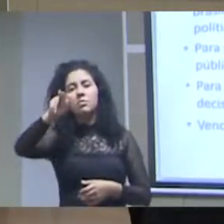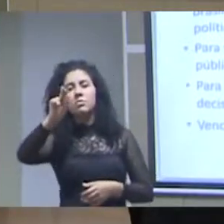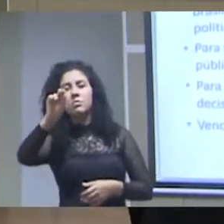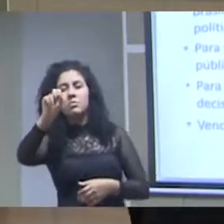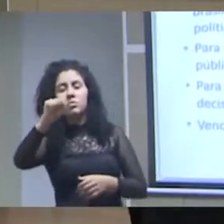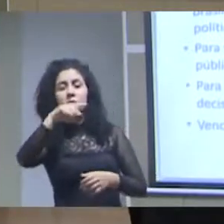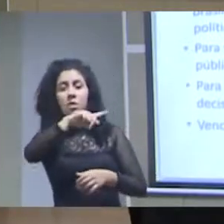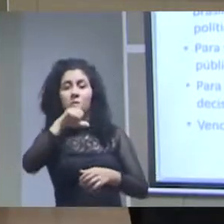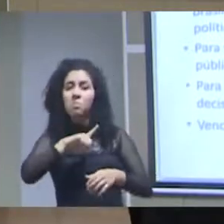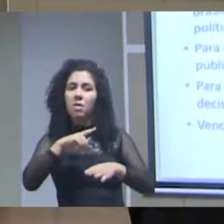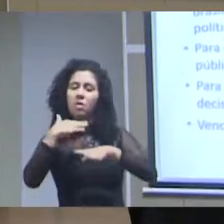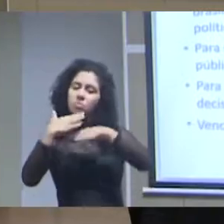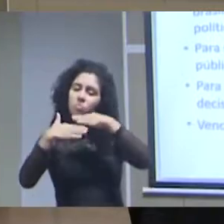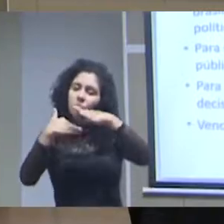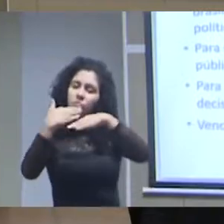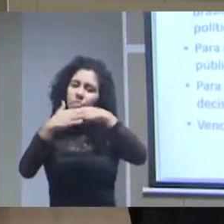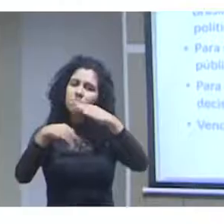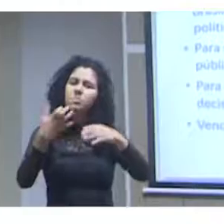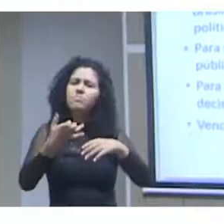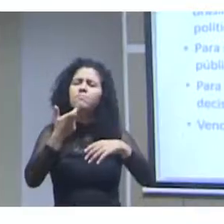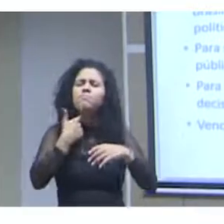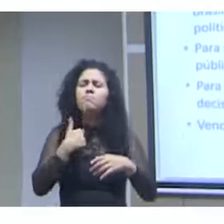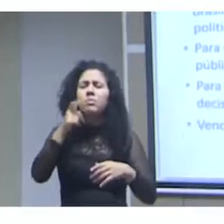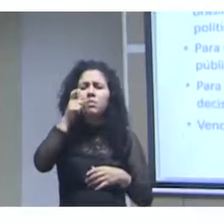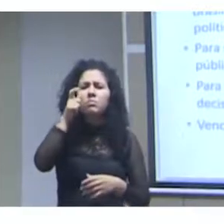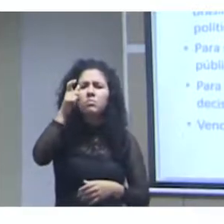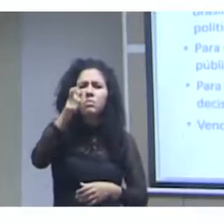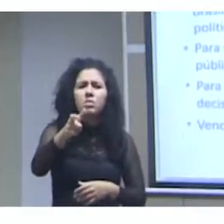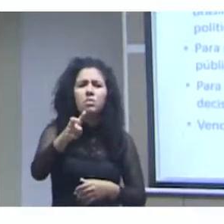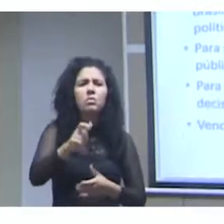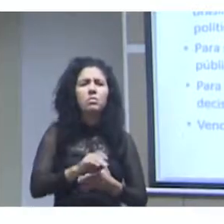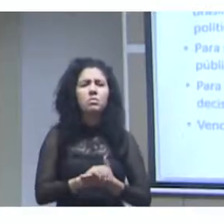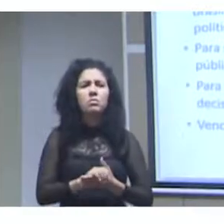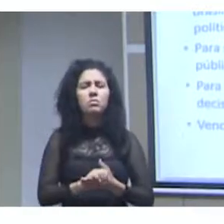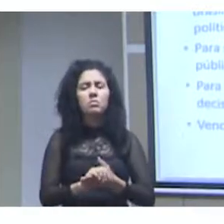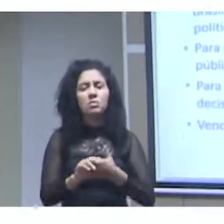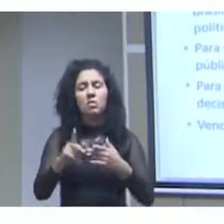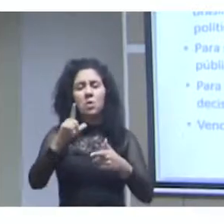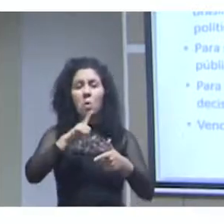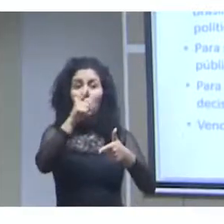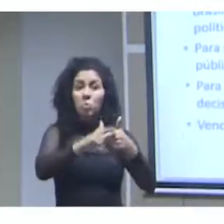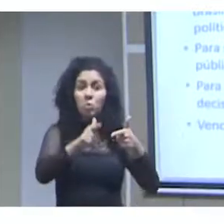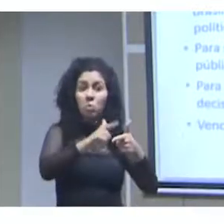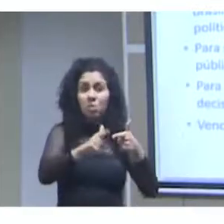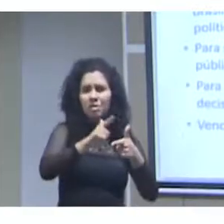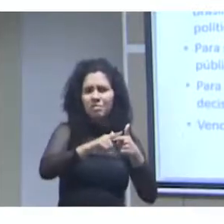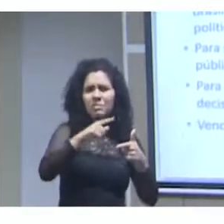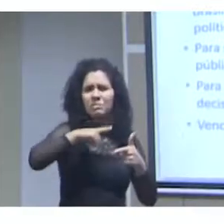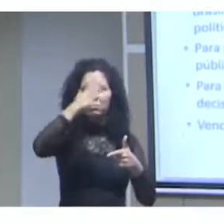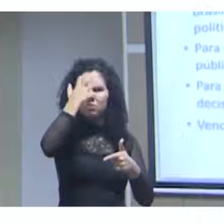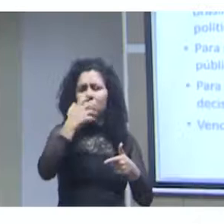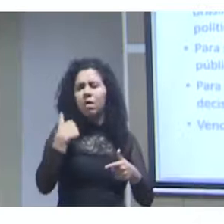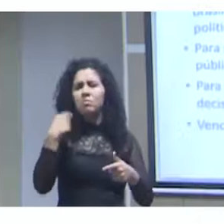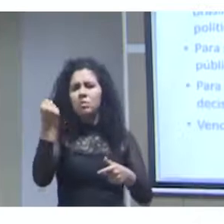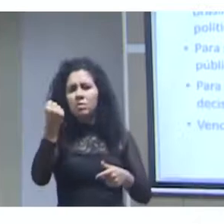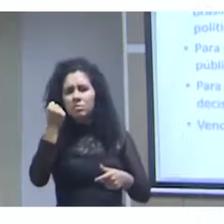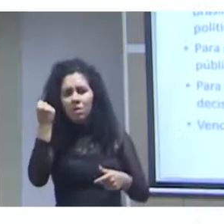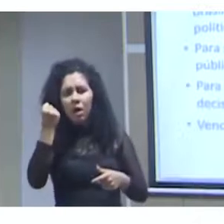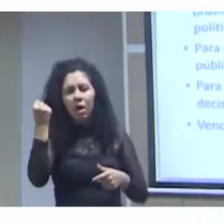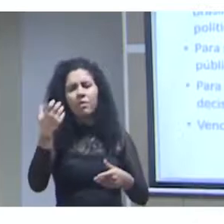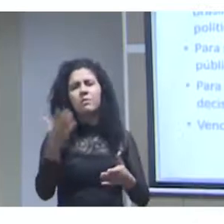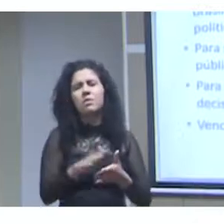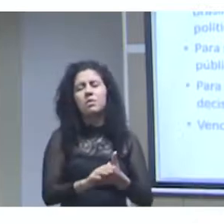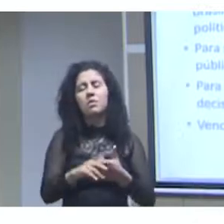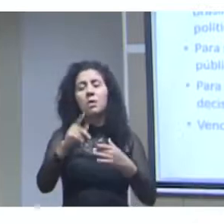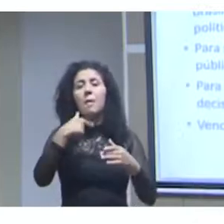endereçar um problema sério que nós tínhamos de coletar de obter dados sobre